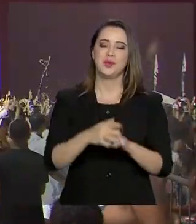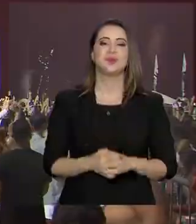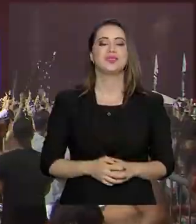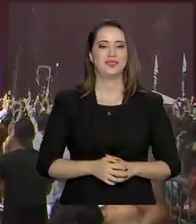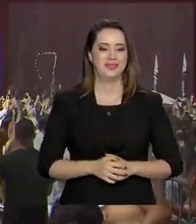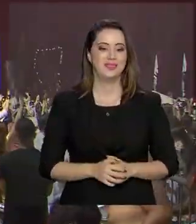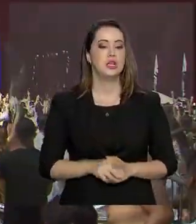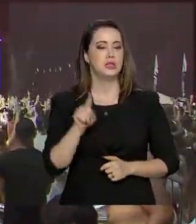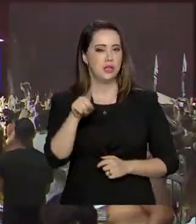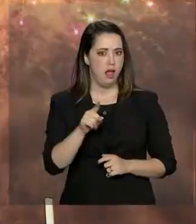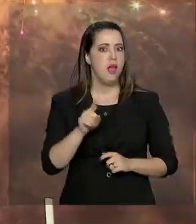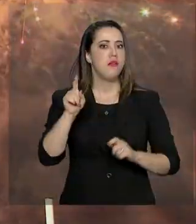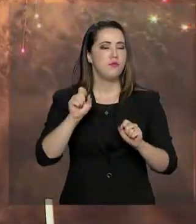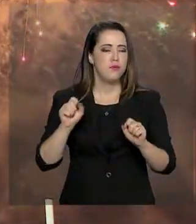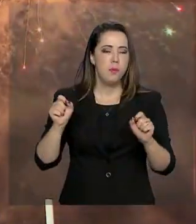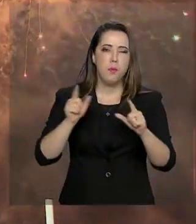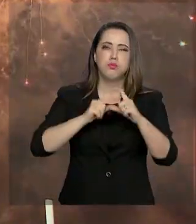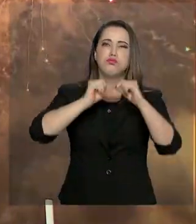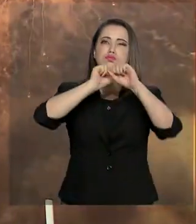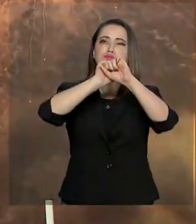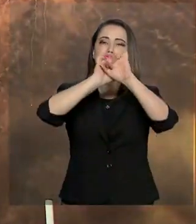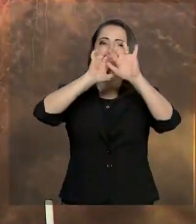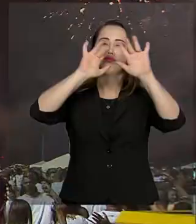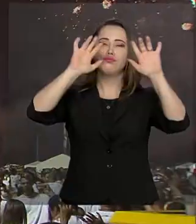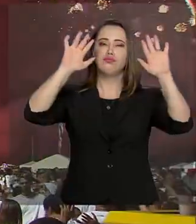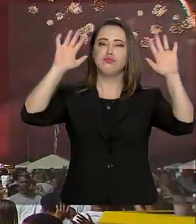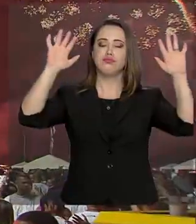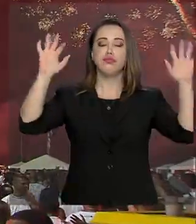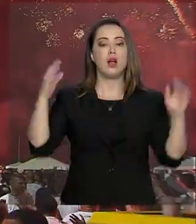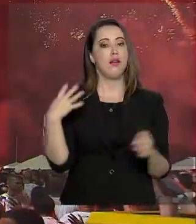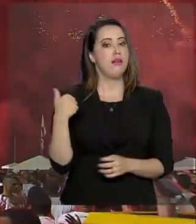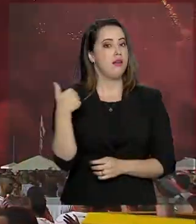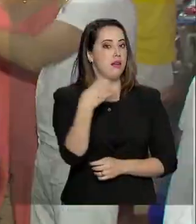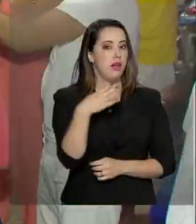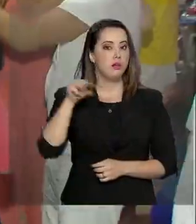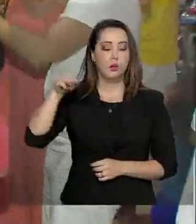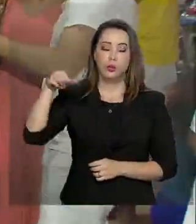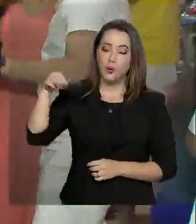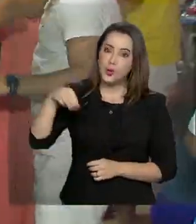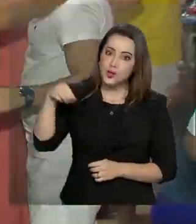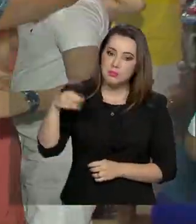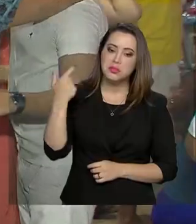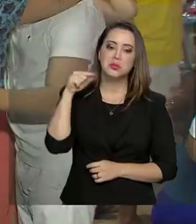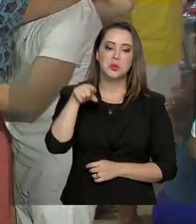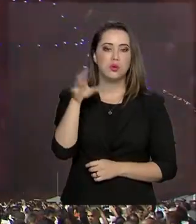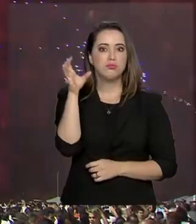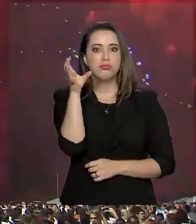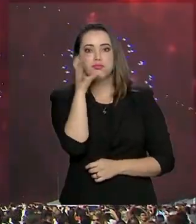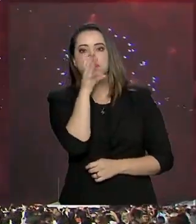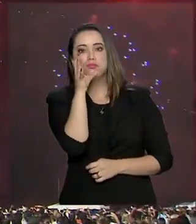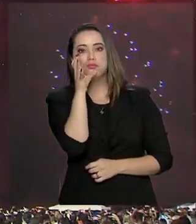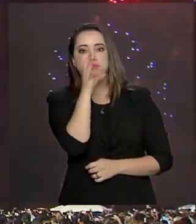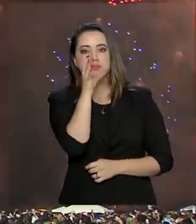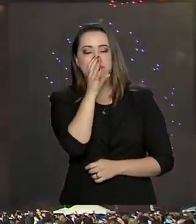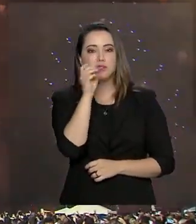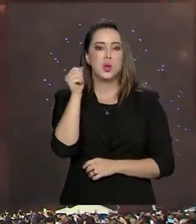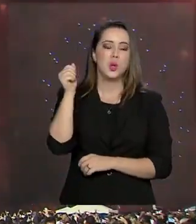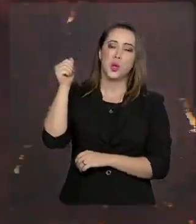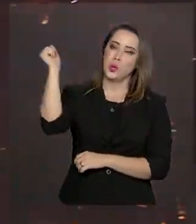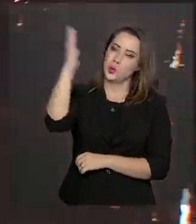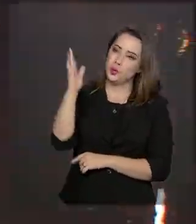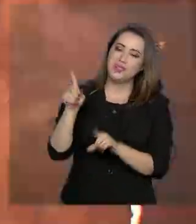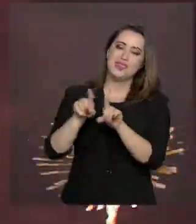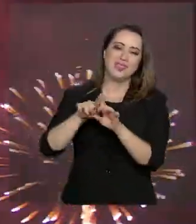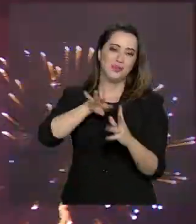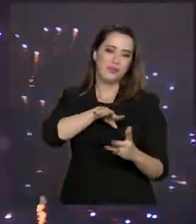recebido com um show de fogos que durou 14 minutos e encantou cariocas, turistas brasileiros e de várias partes do mundo.